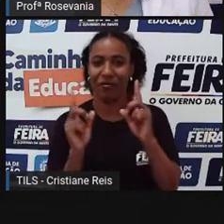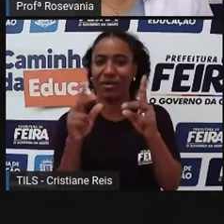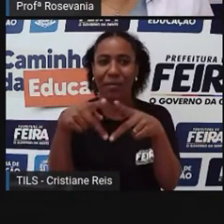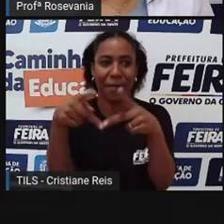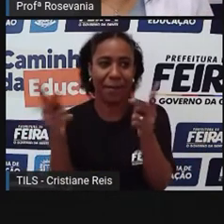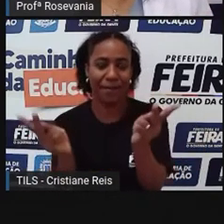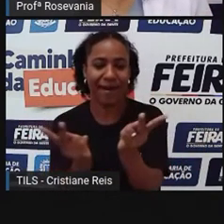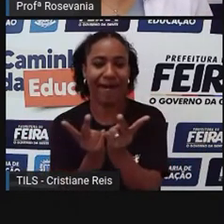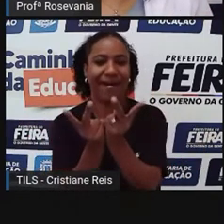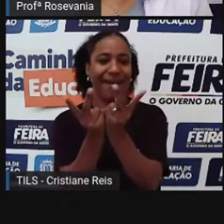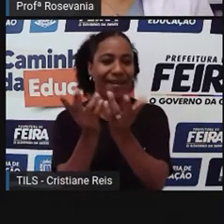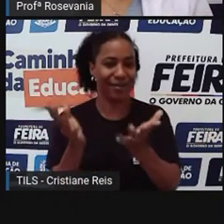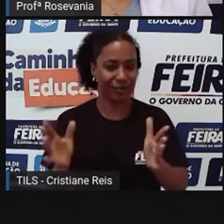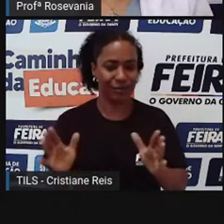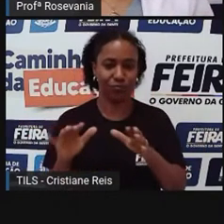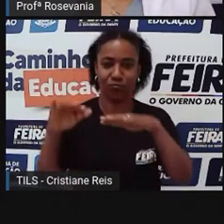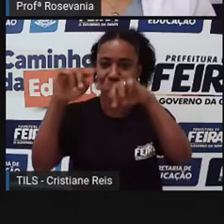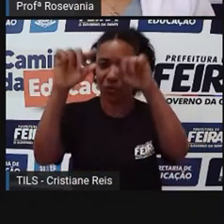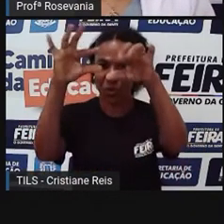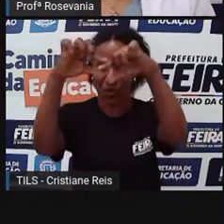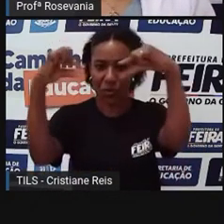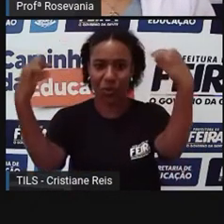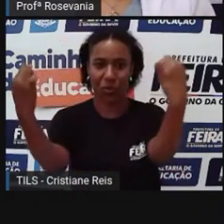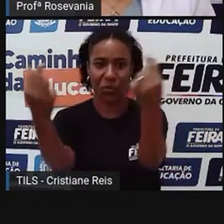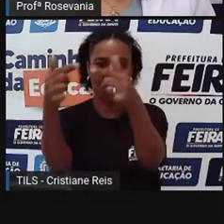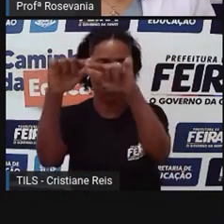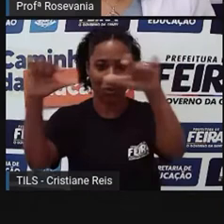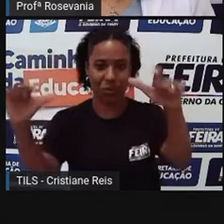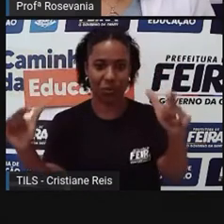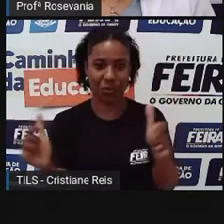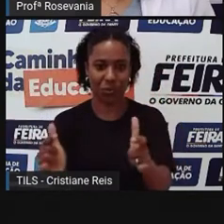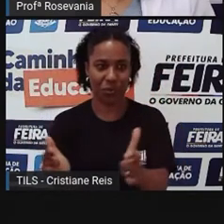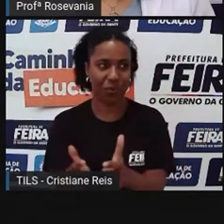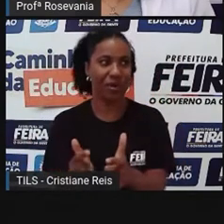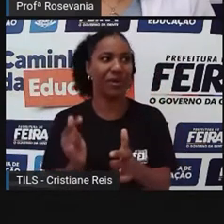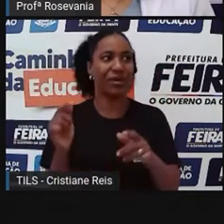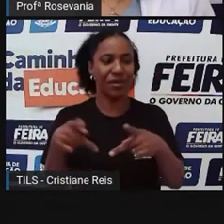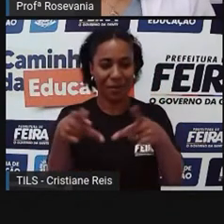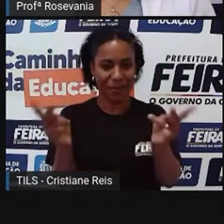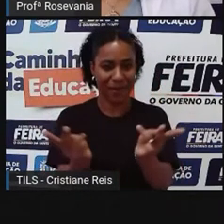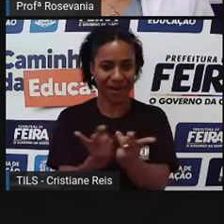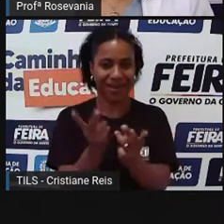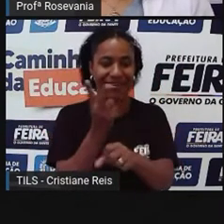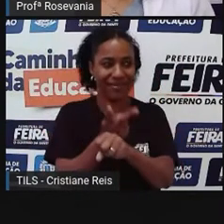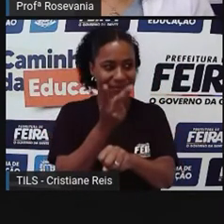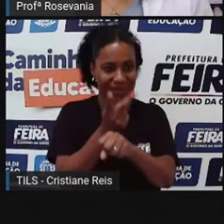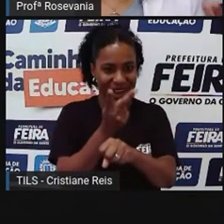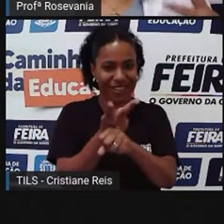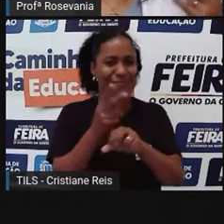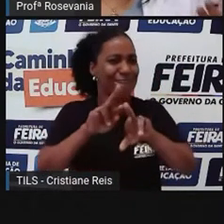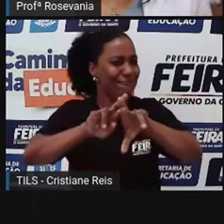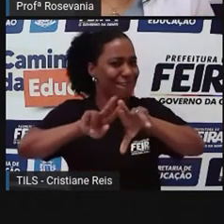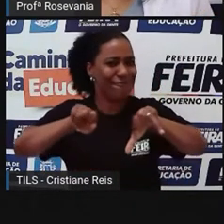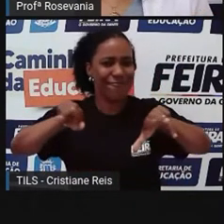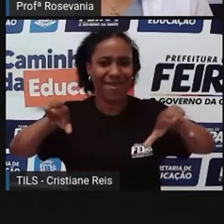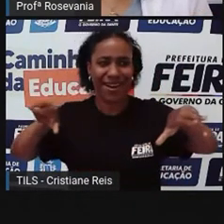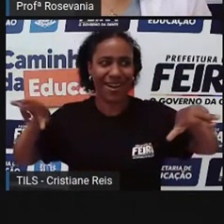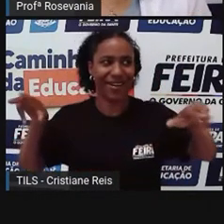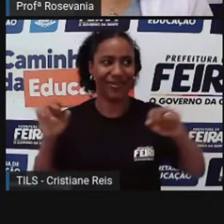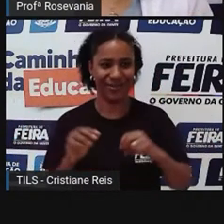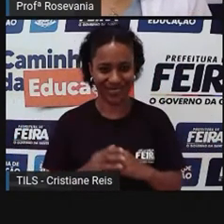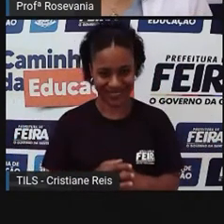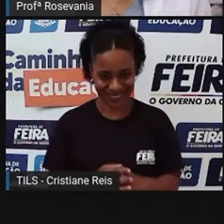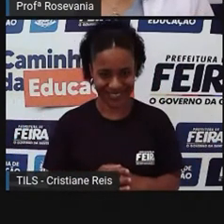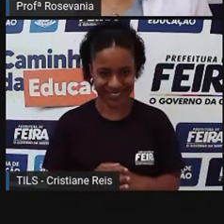né, para a alta sociedade da nossa cidade. E também era um passeio pronto